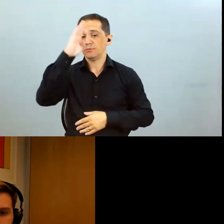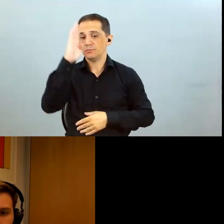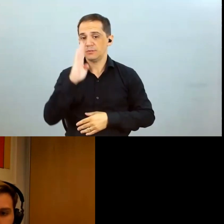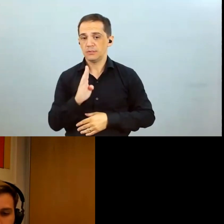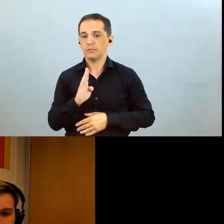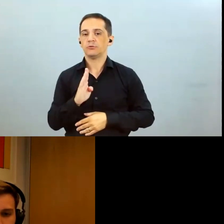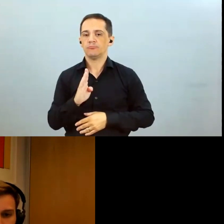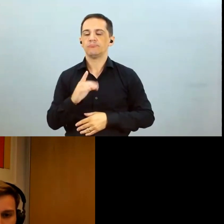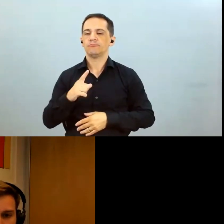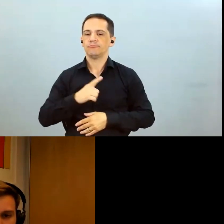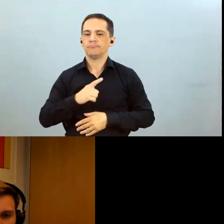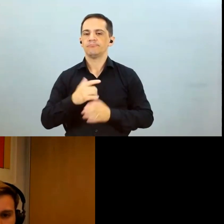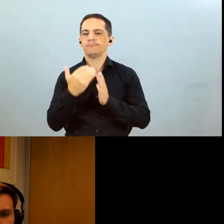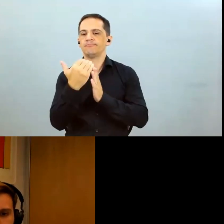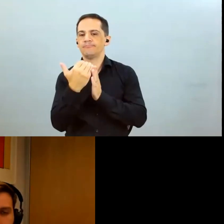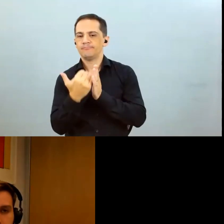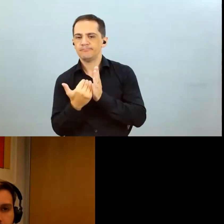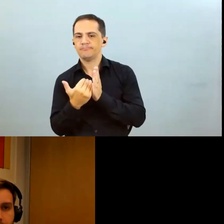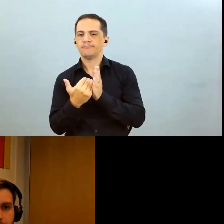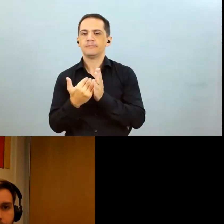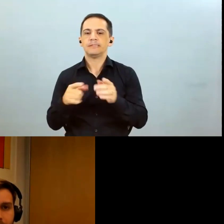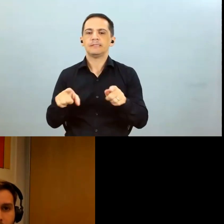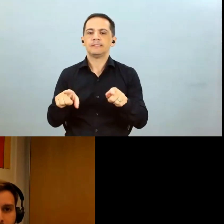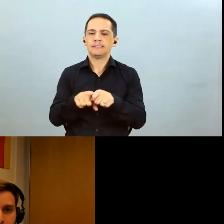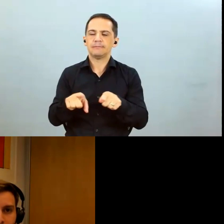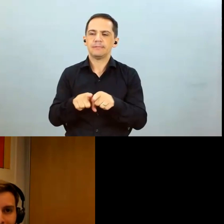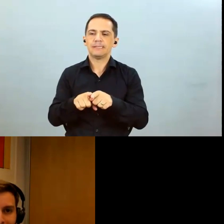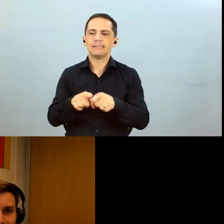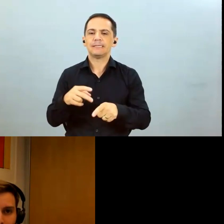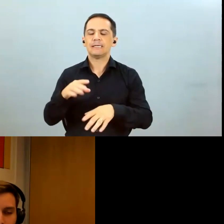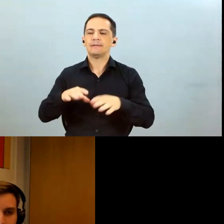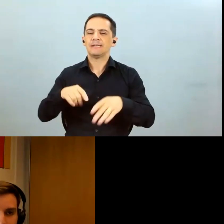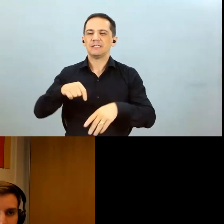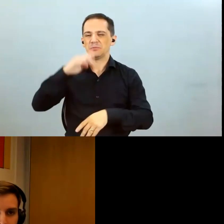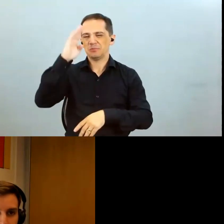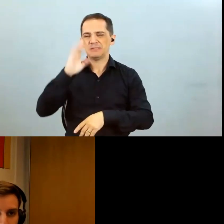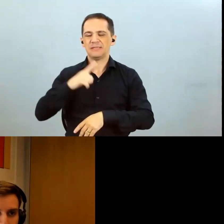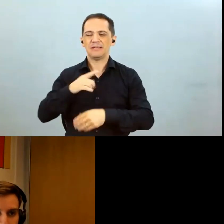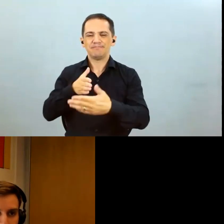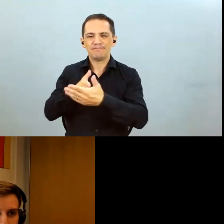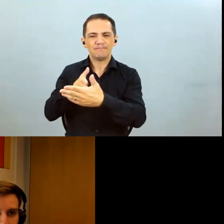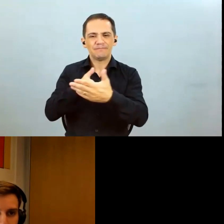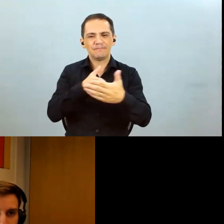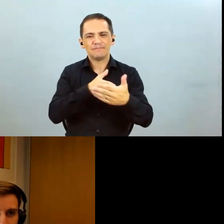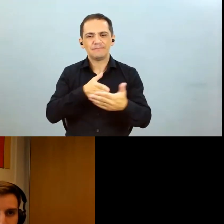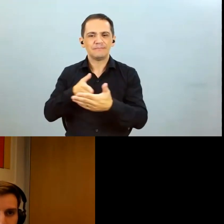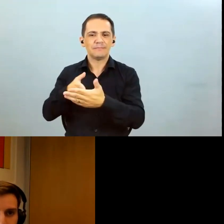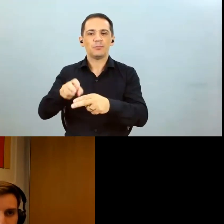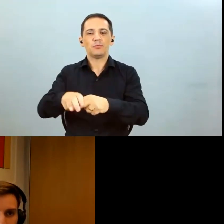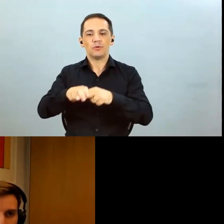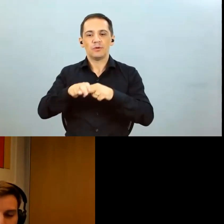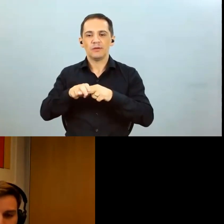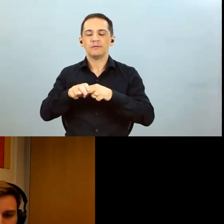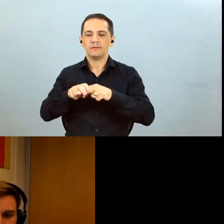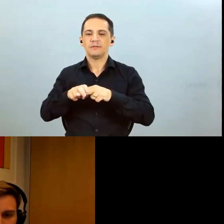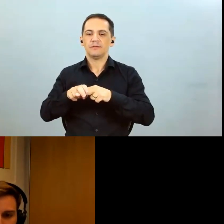e falta marginagem falta capacidade de escoar e é uma questão que obviamente é desse ano por conta da safra record mas que